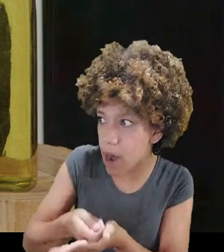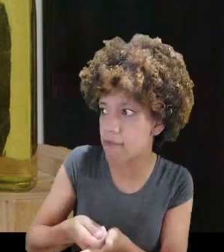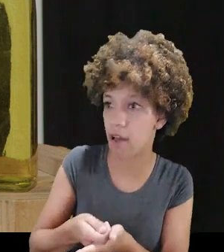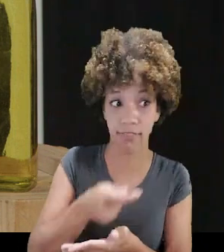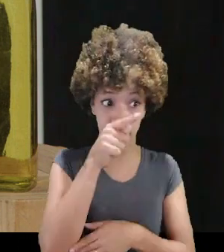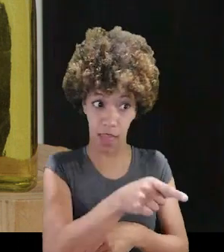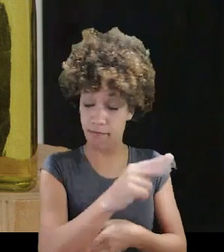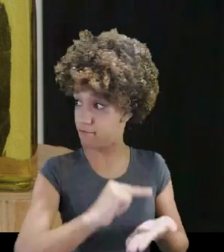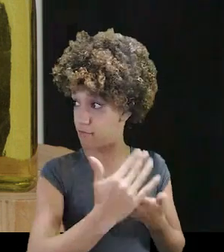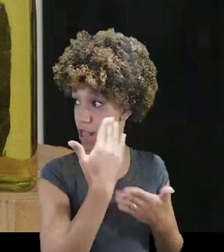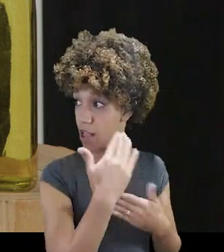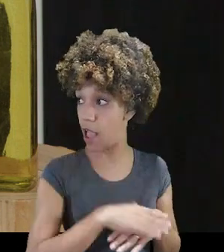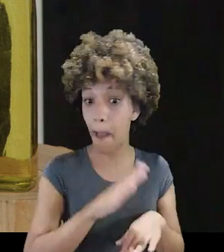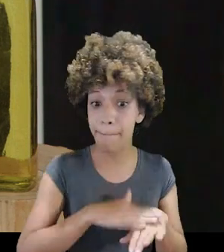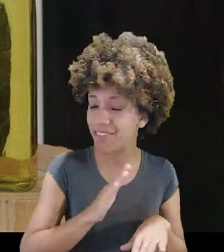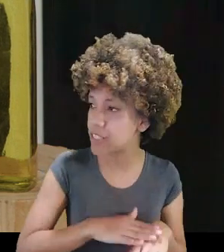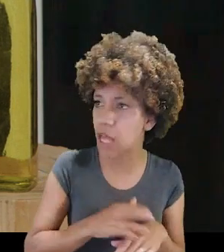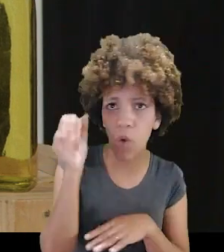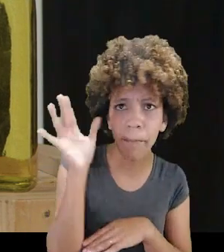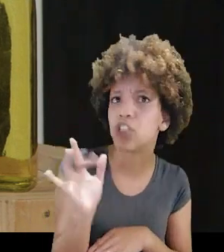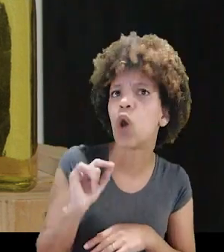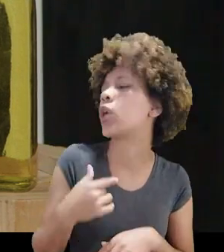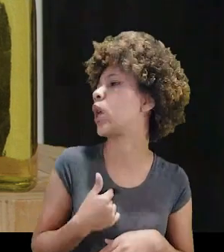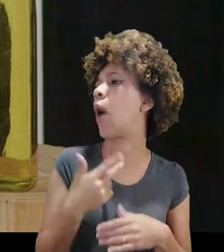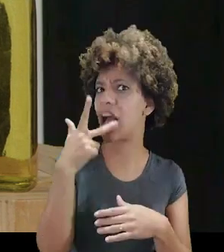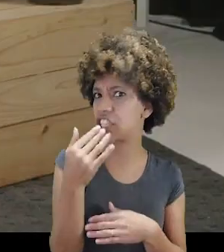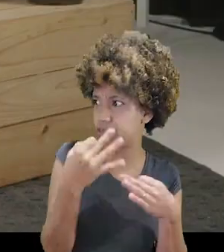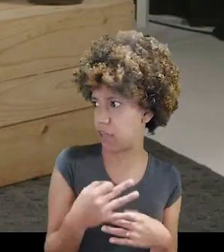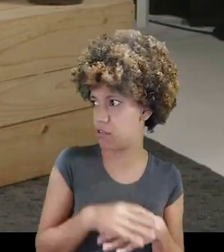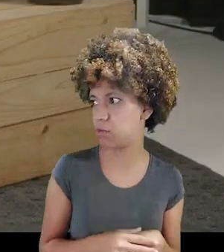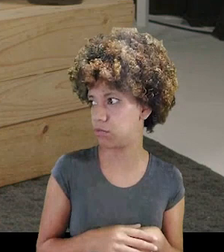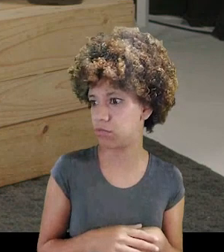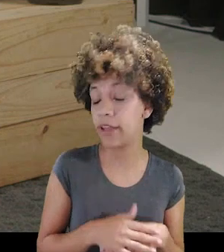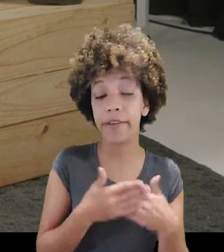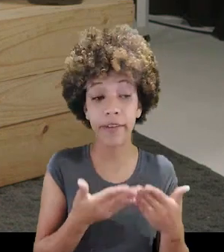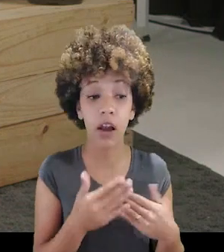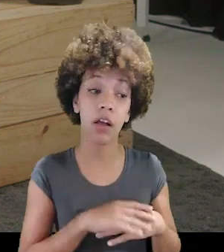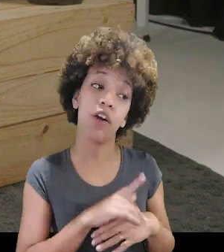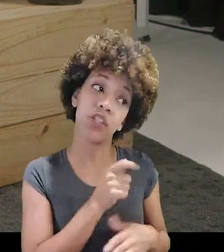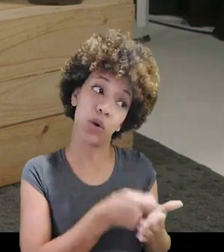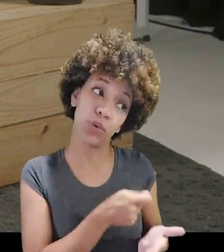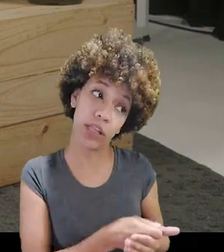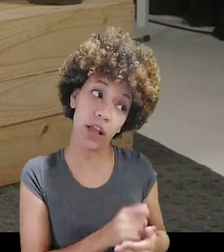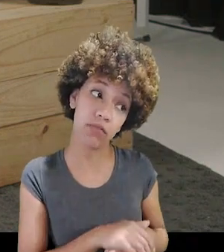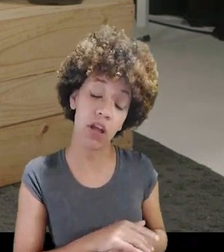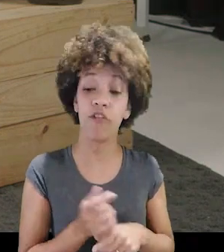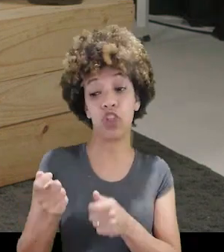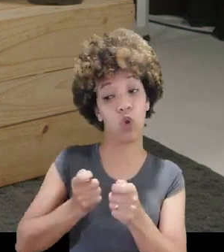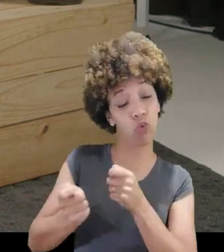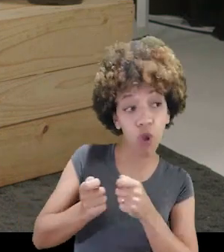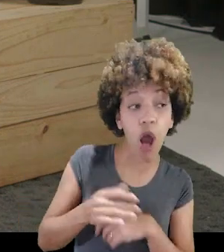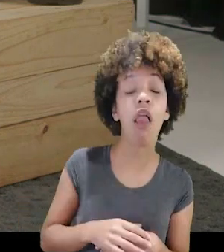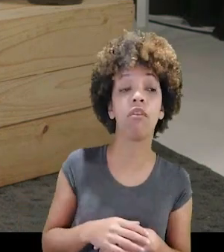cobrava dela de fazer o que eu imaginava que deveria ser feito. Caramba. E ela falava, você é autoritária. ela falava, você é autoritária. Você